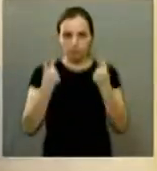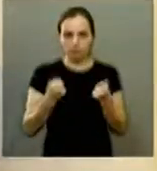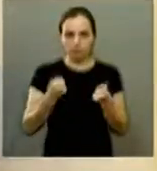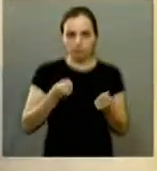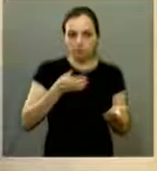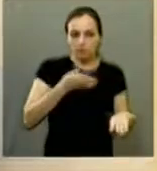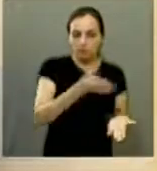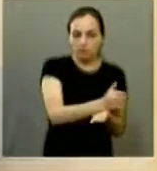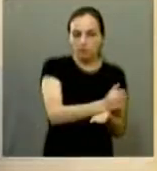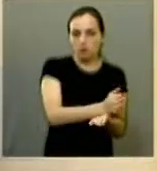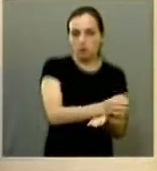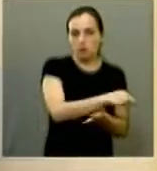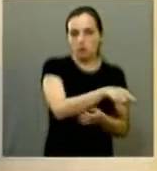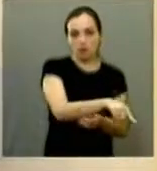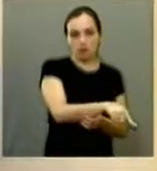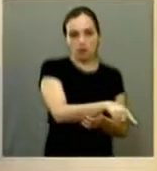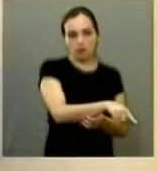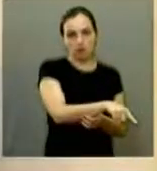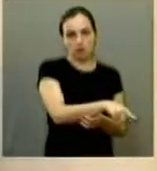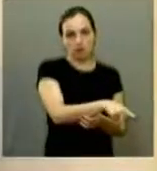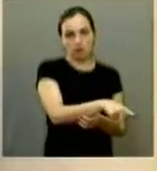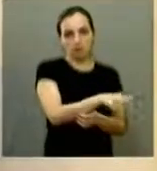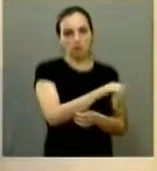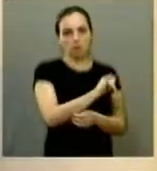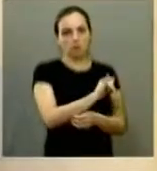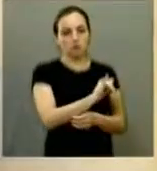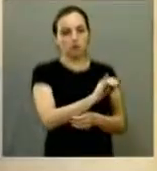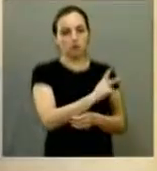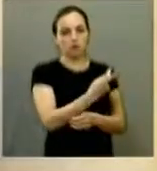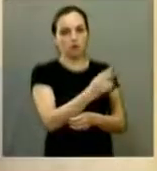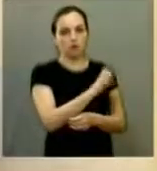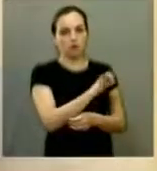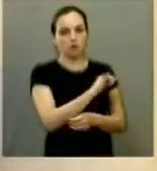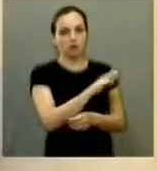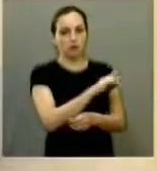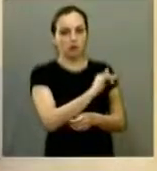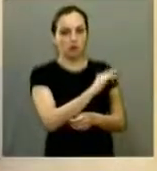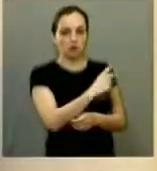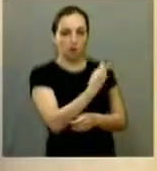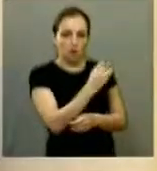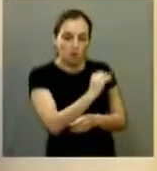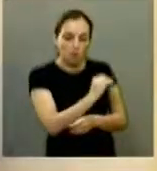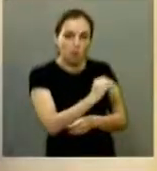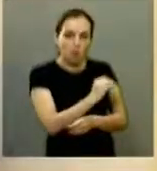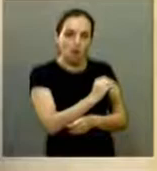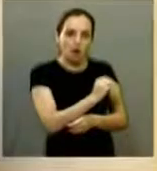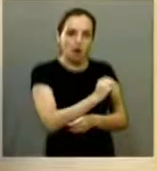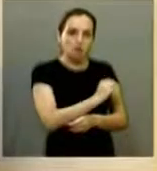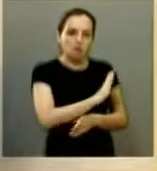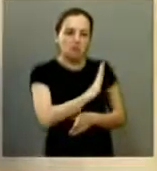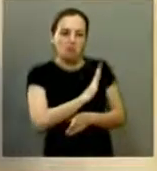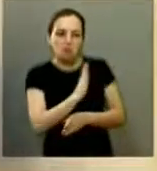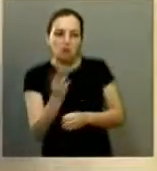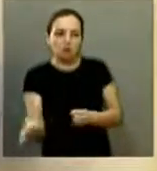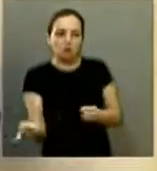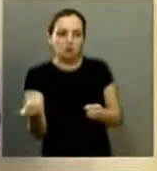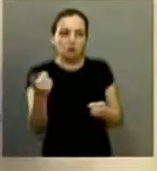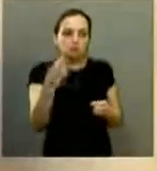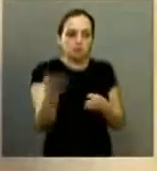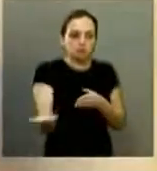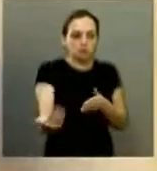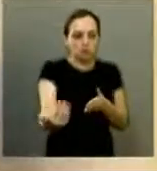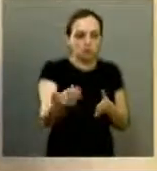tive lá no Pinheirinho no centro de zoonoses eu estava indo embora chegou resgatada uma égua